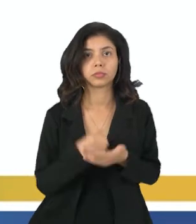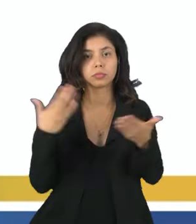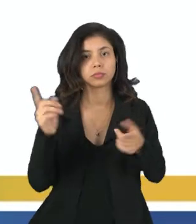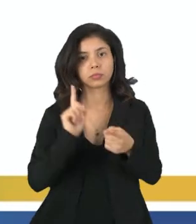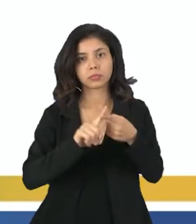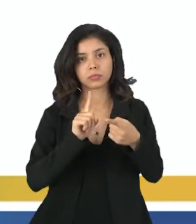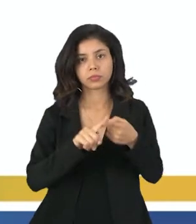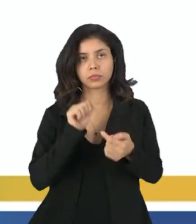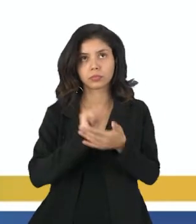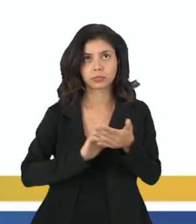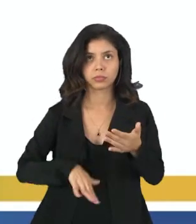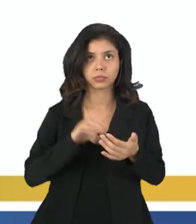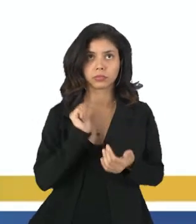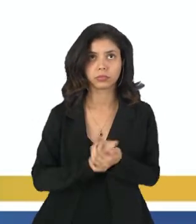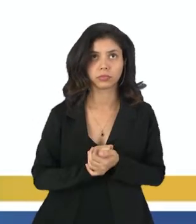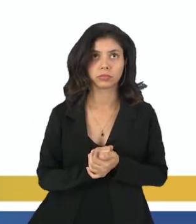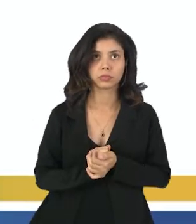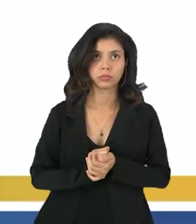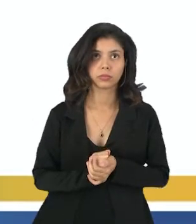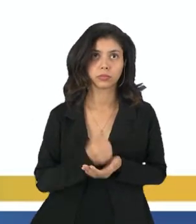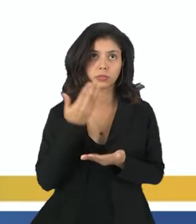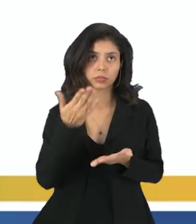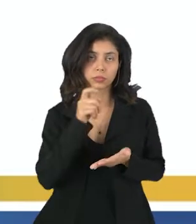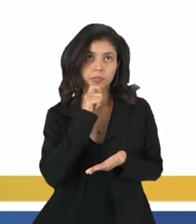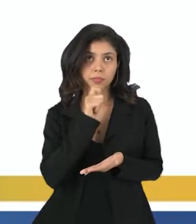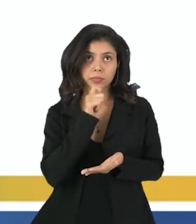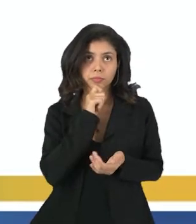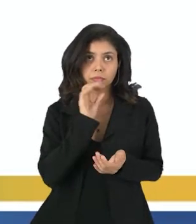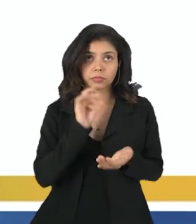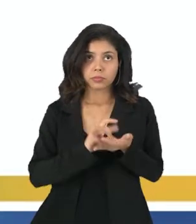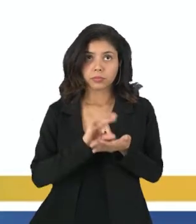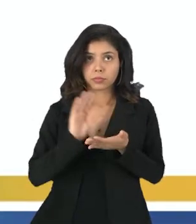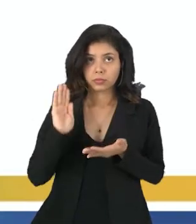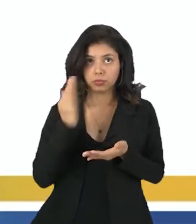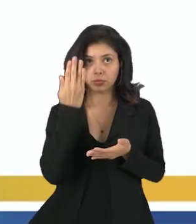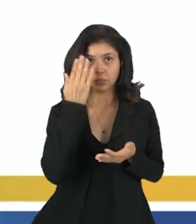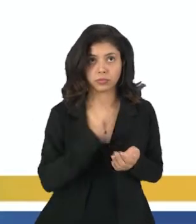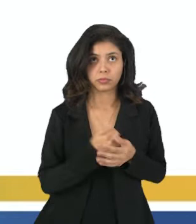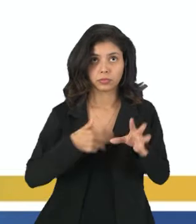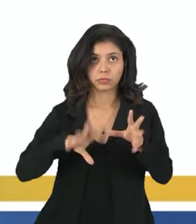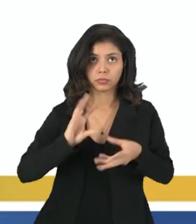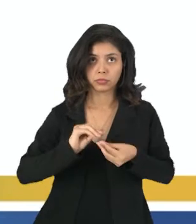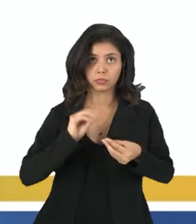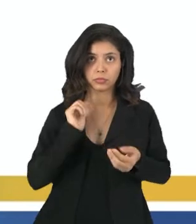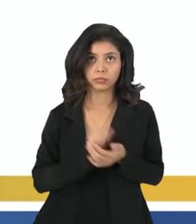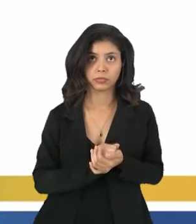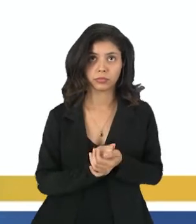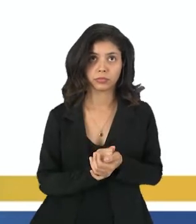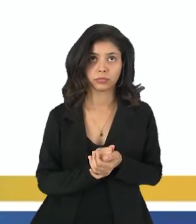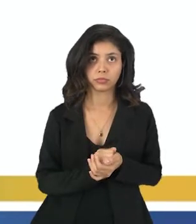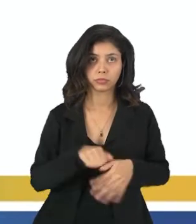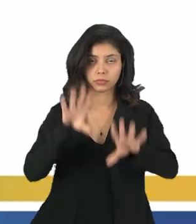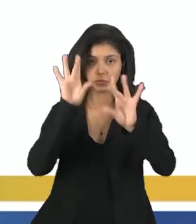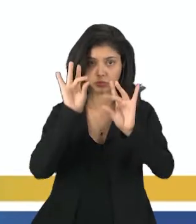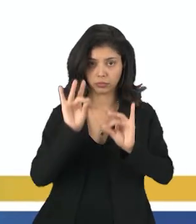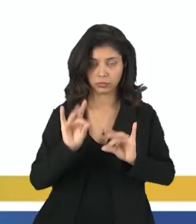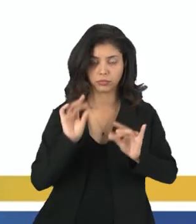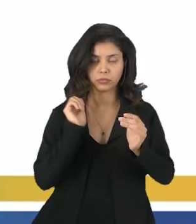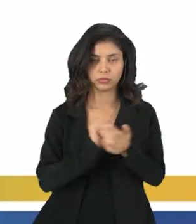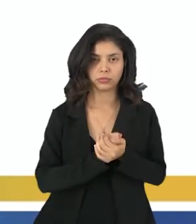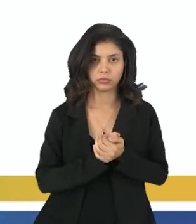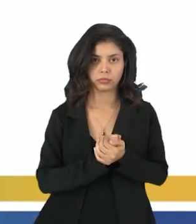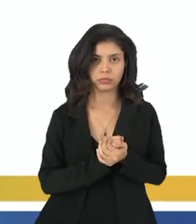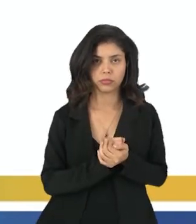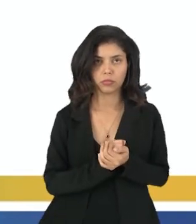Mais um exercício. Então, pessoal, esse exercício aí é de verdadeiro ou falso, né? Resumindo ali, nós vamos ter que conferir as alternativas